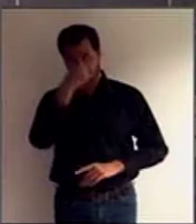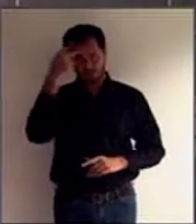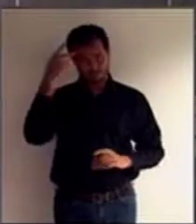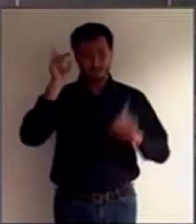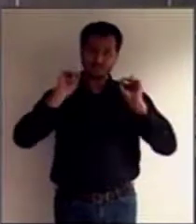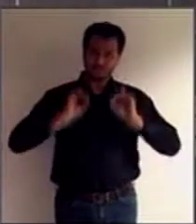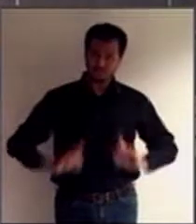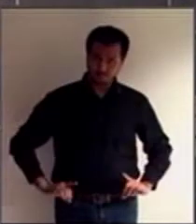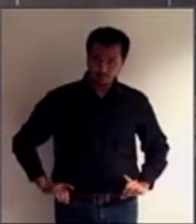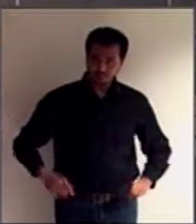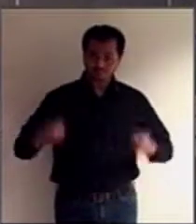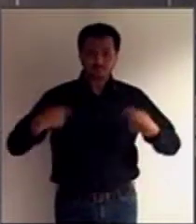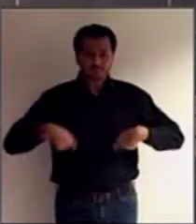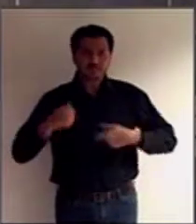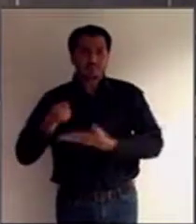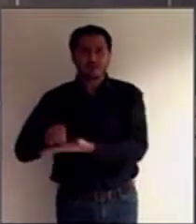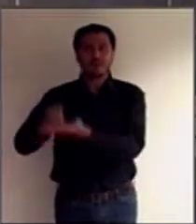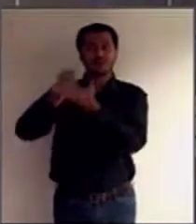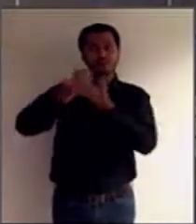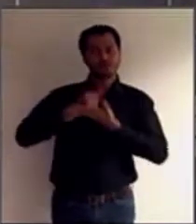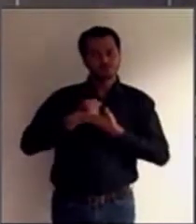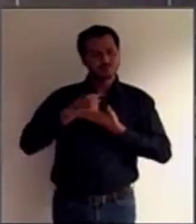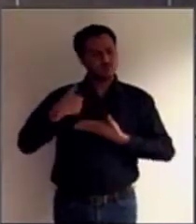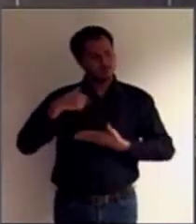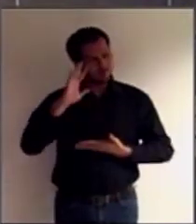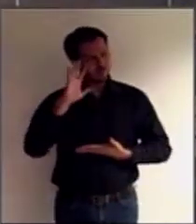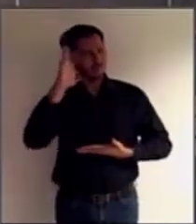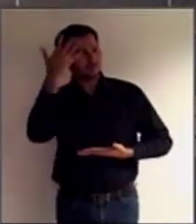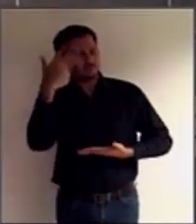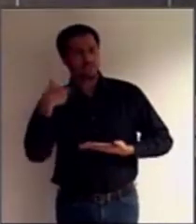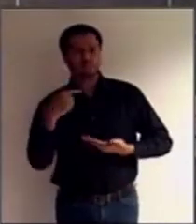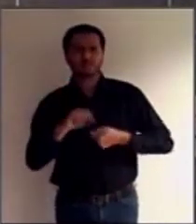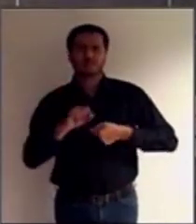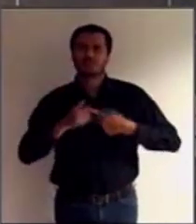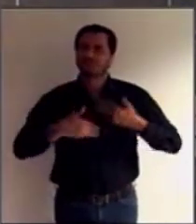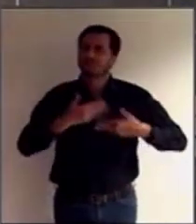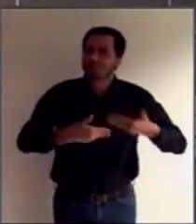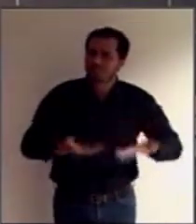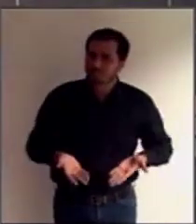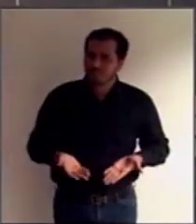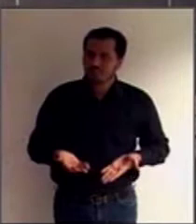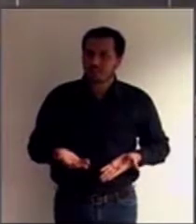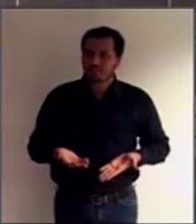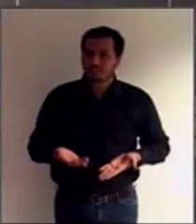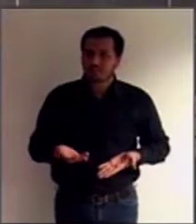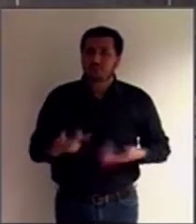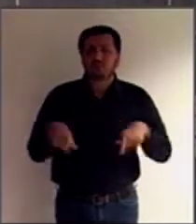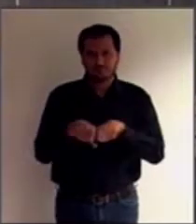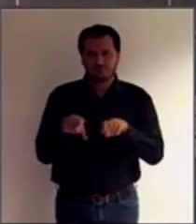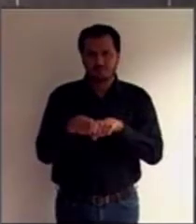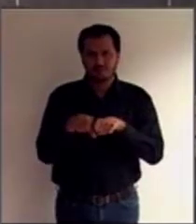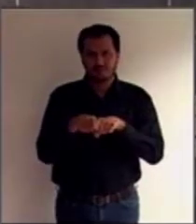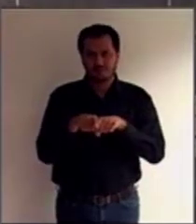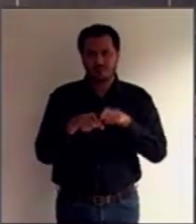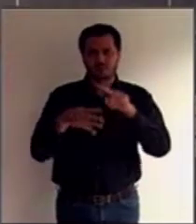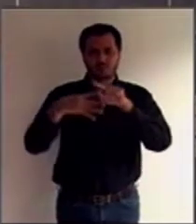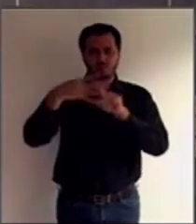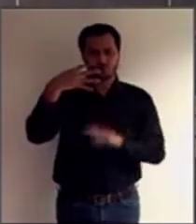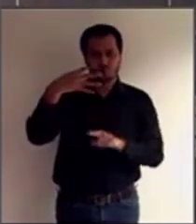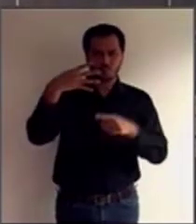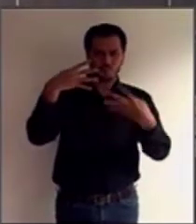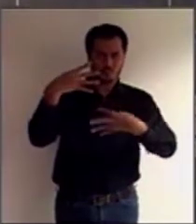apoiada exatamente nas suas tomadas de decisão. E, ainda no item 4, ele traz a convenção que